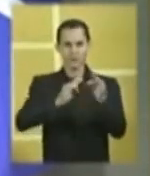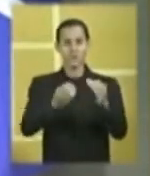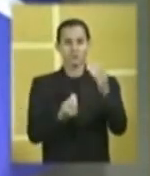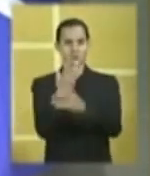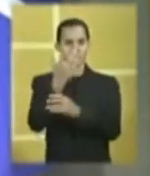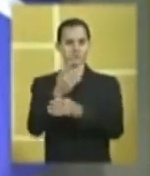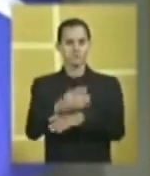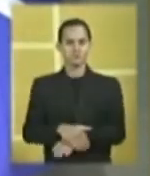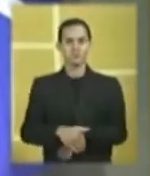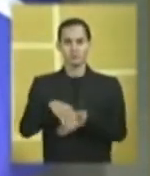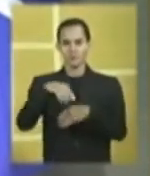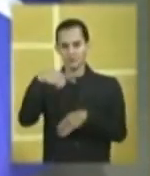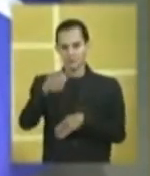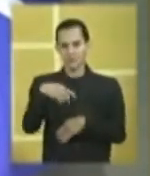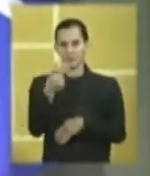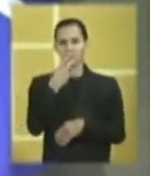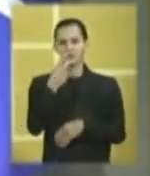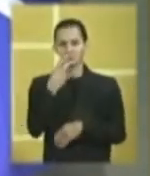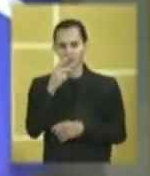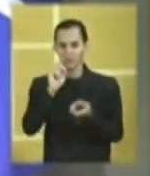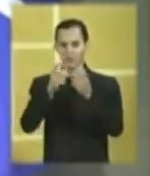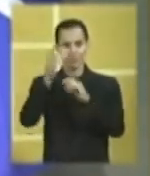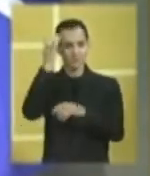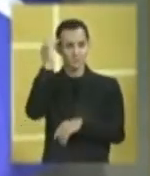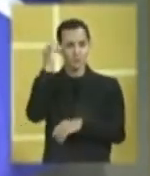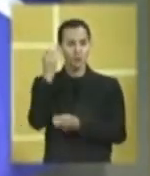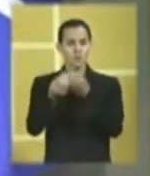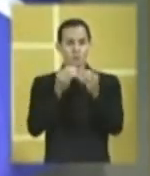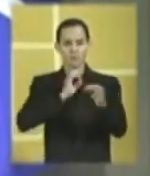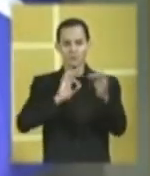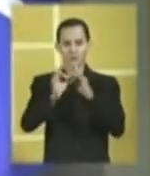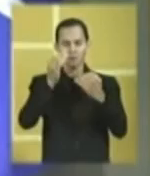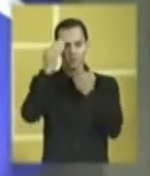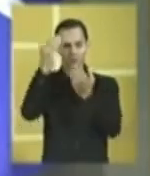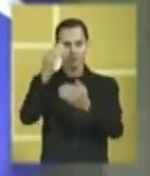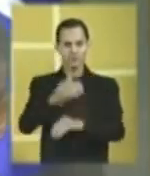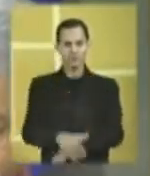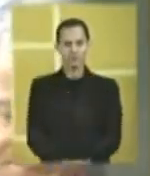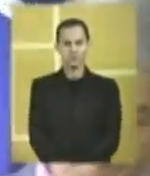quando foi criado. Então, depois nós estaremos falando na sessão de amanhã sobre esse projeto. Muito obrigado.